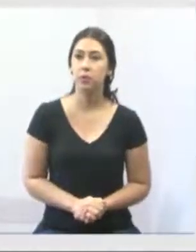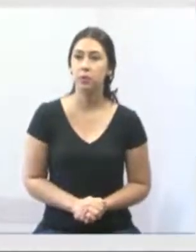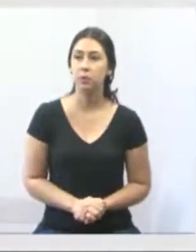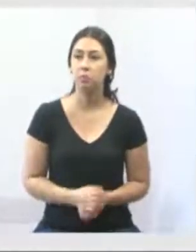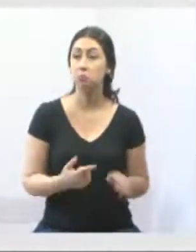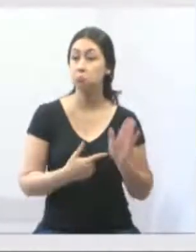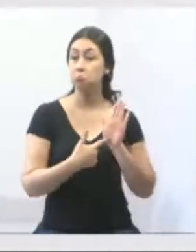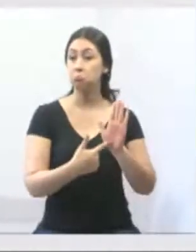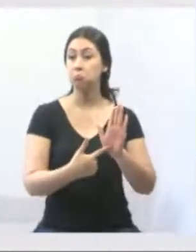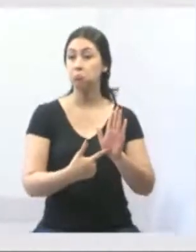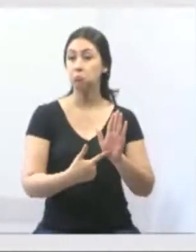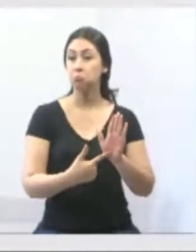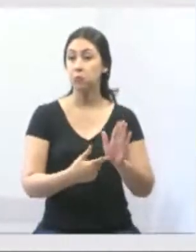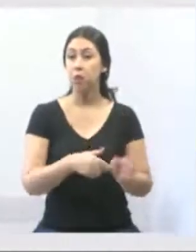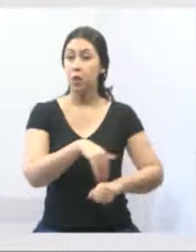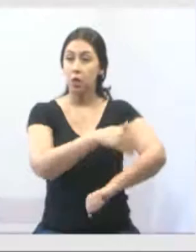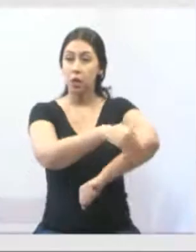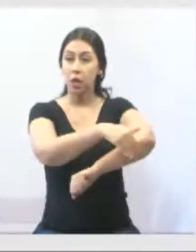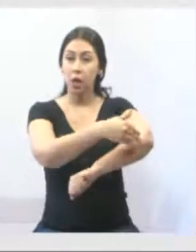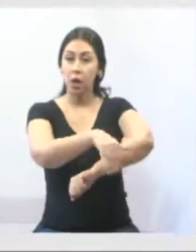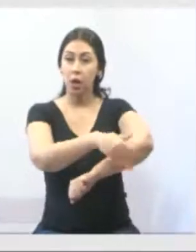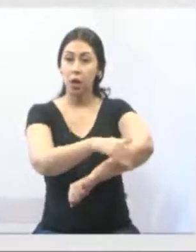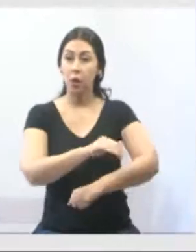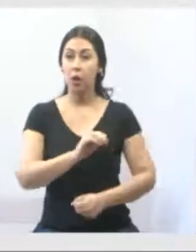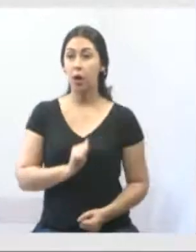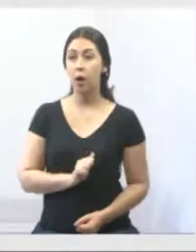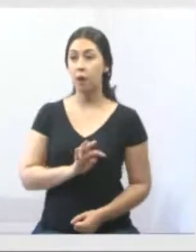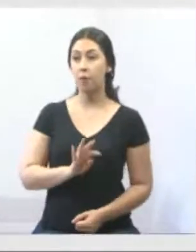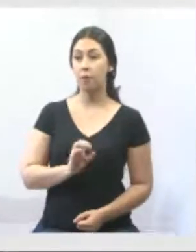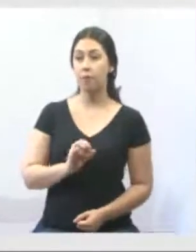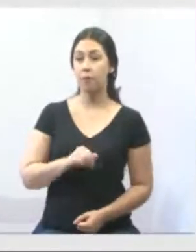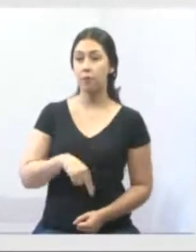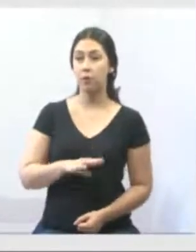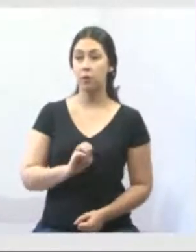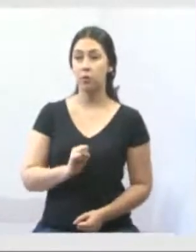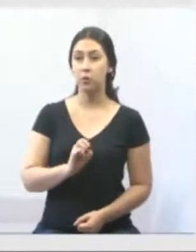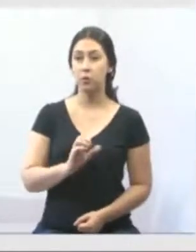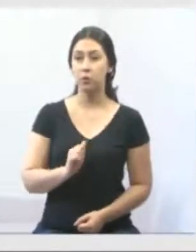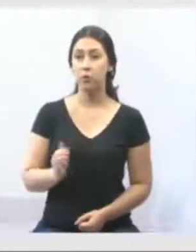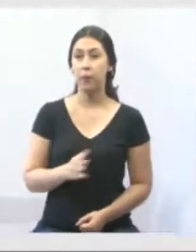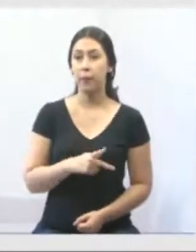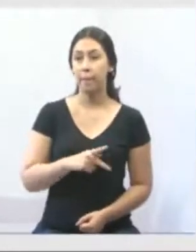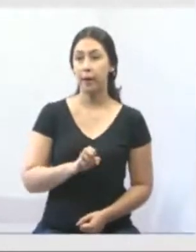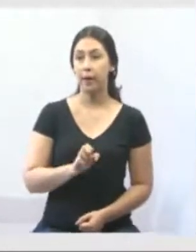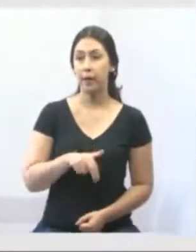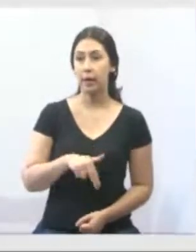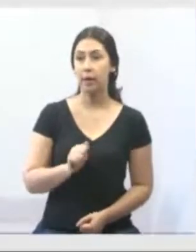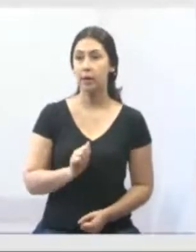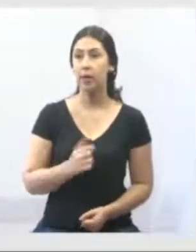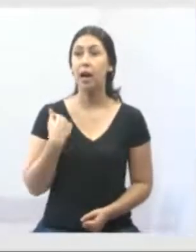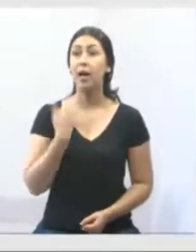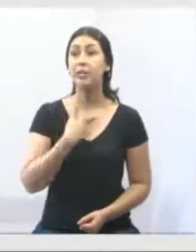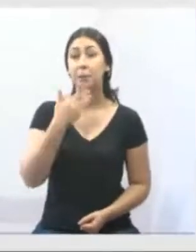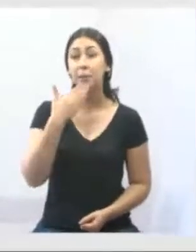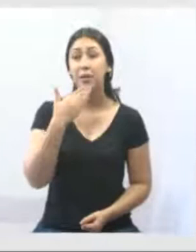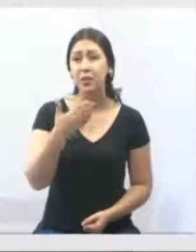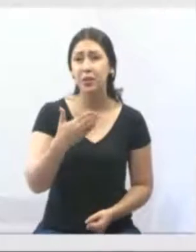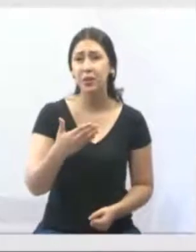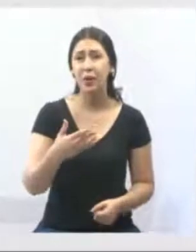Aí é na rua Afonso Pena, lá no Jardim Jacinto, uma solicitação nossa, que troque os